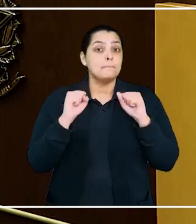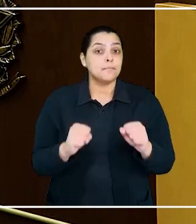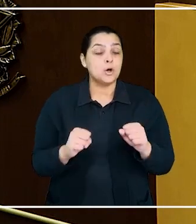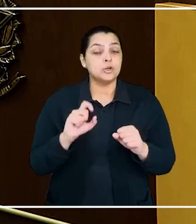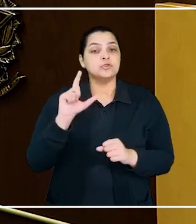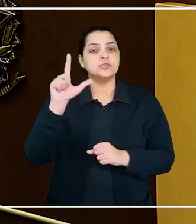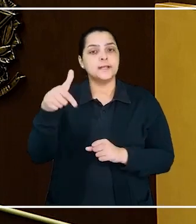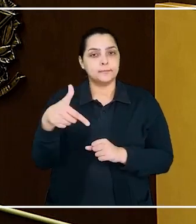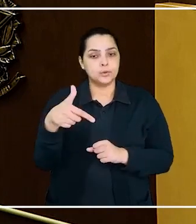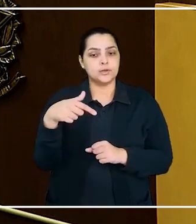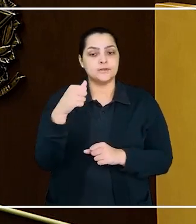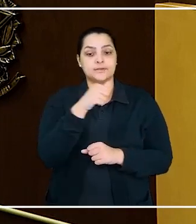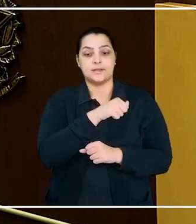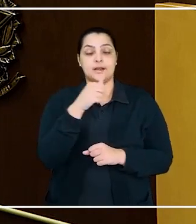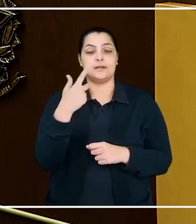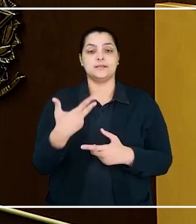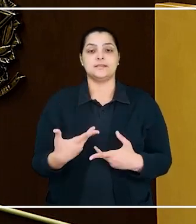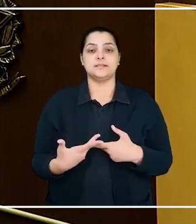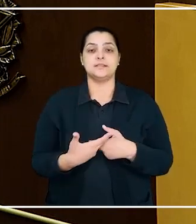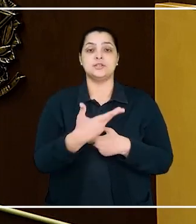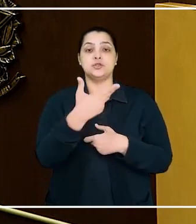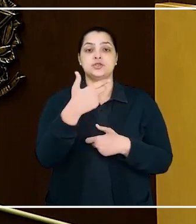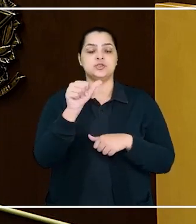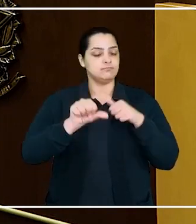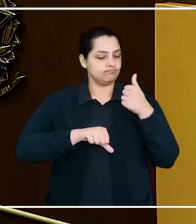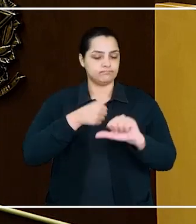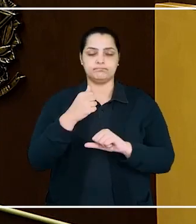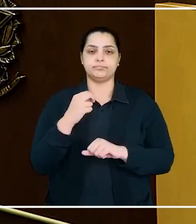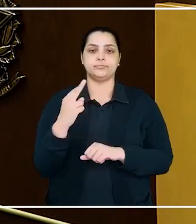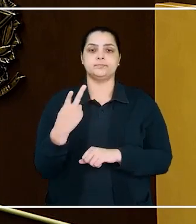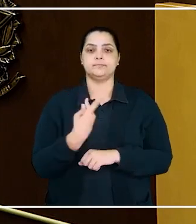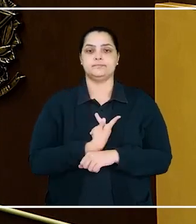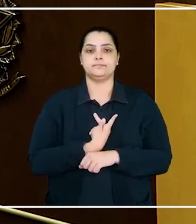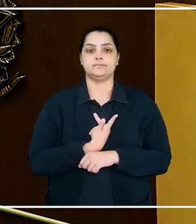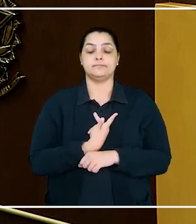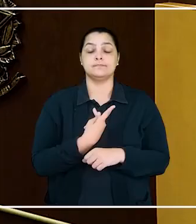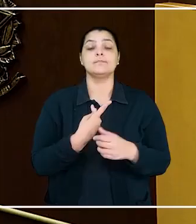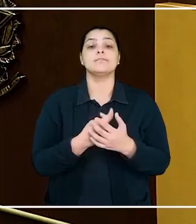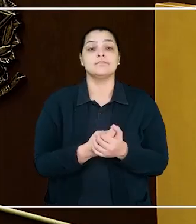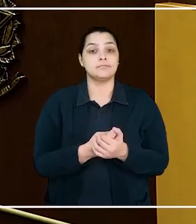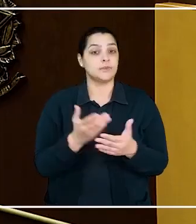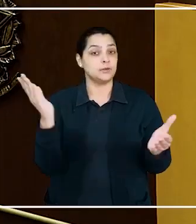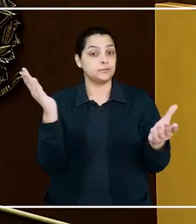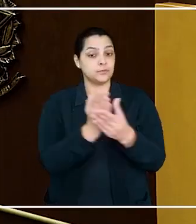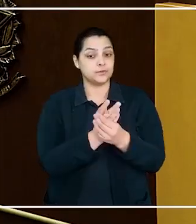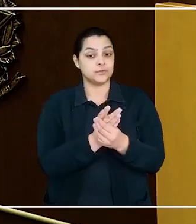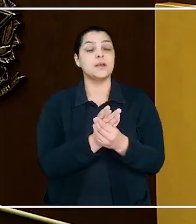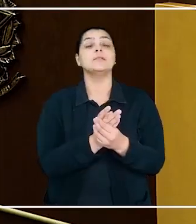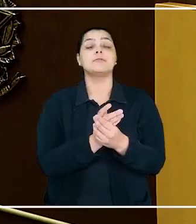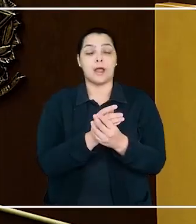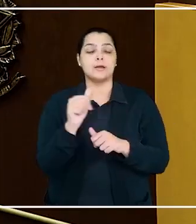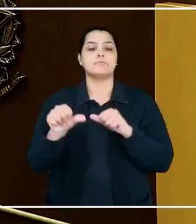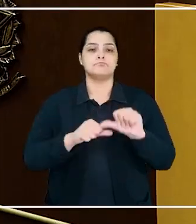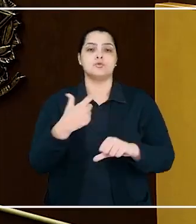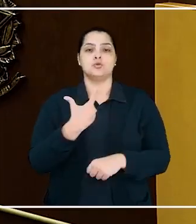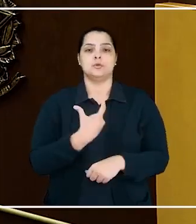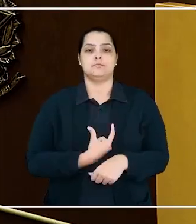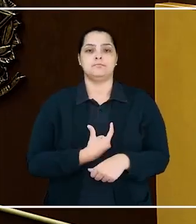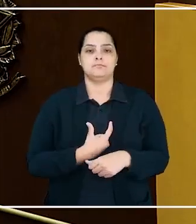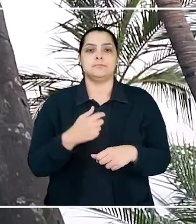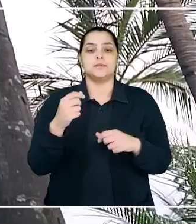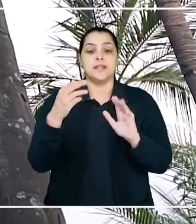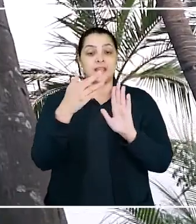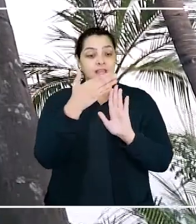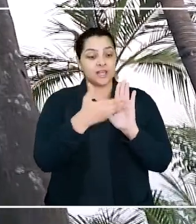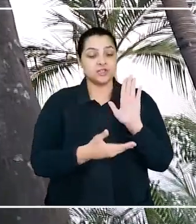após a realização da cirurgia de redesignação sexual e ação judicial para alteração do registro